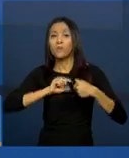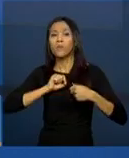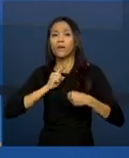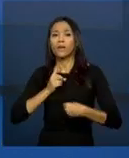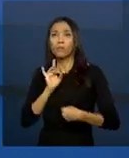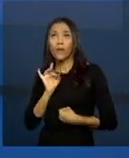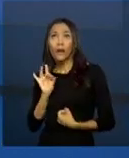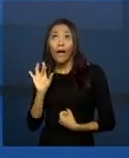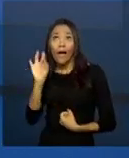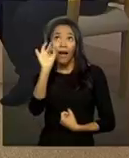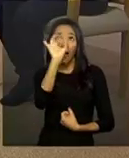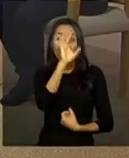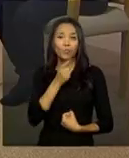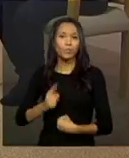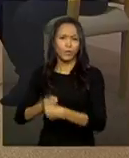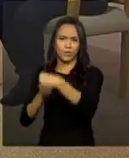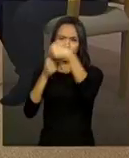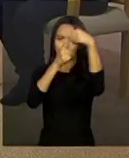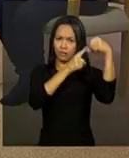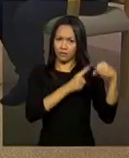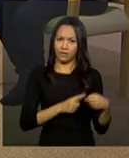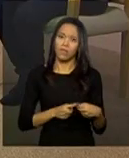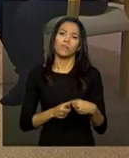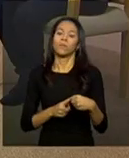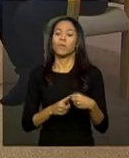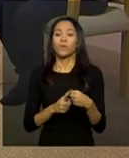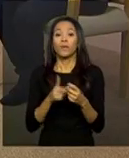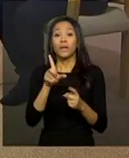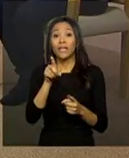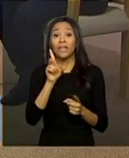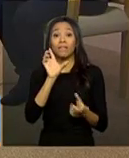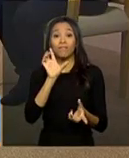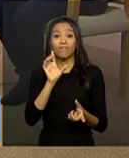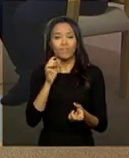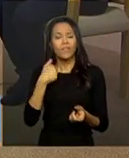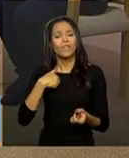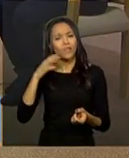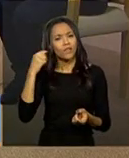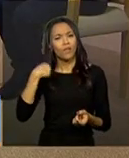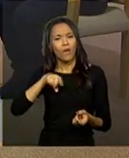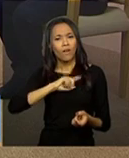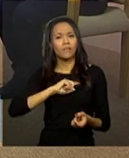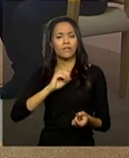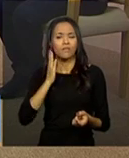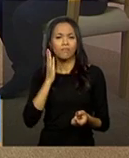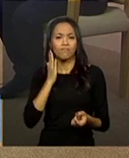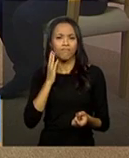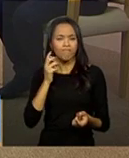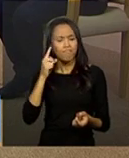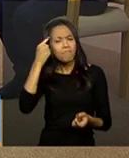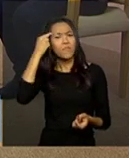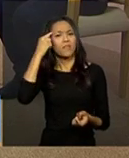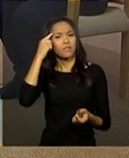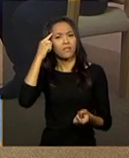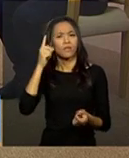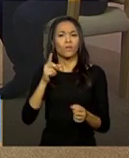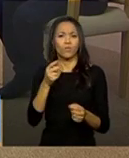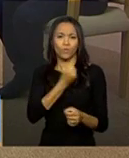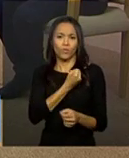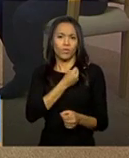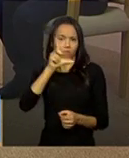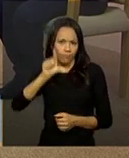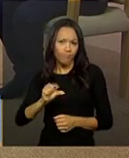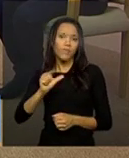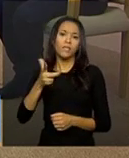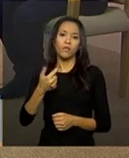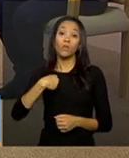da quantidade, digamos, da quantidade mínima de cadastros que a gente imagina para aquele município. E aí, para isso, nós utilizamos